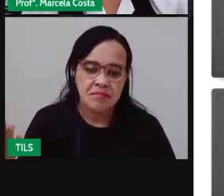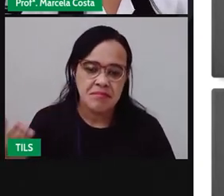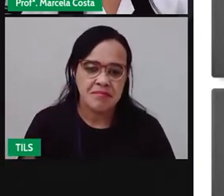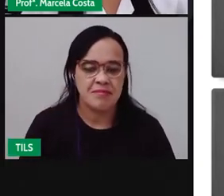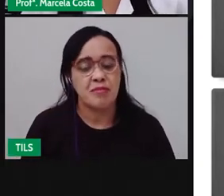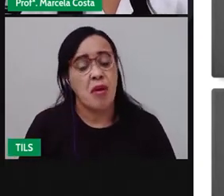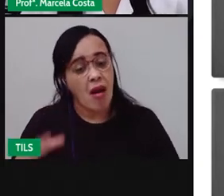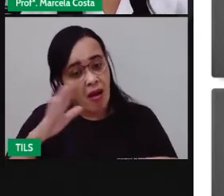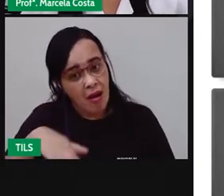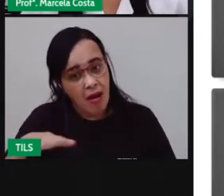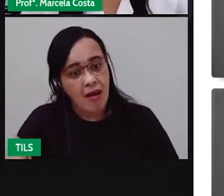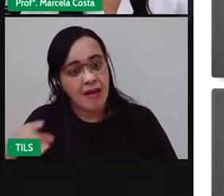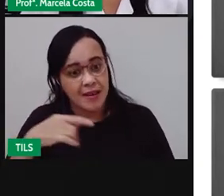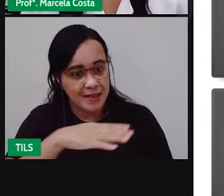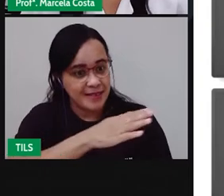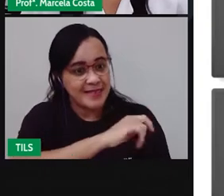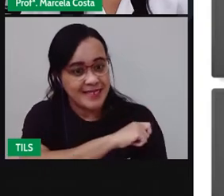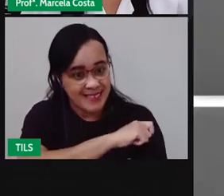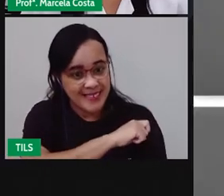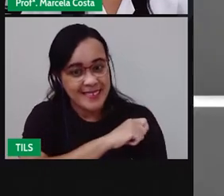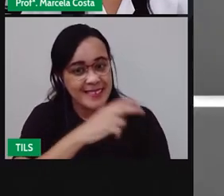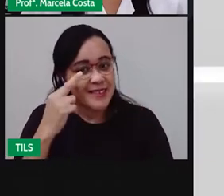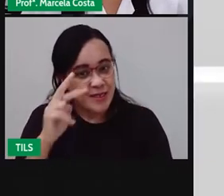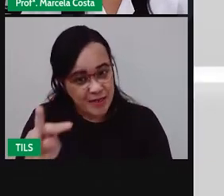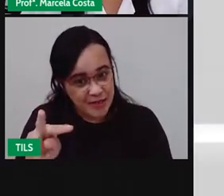Crianças. Olha.